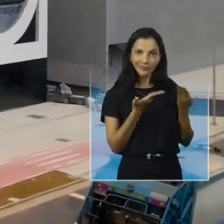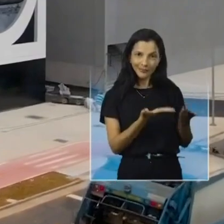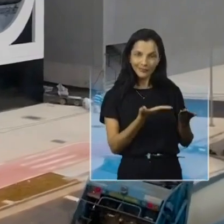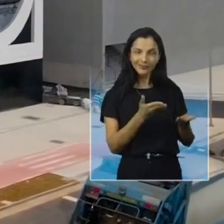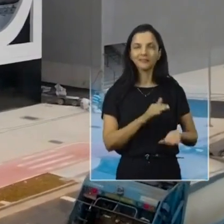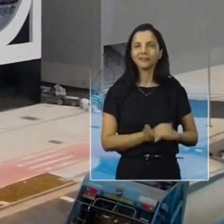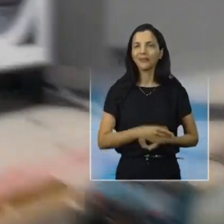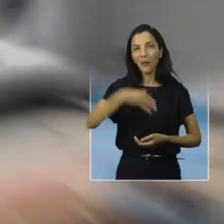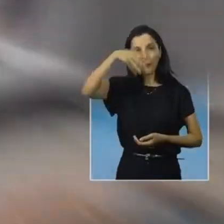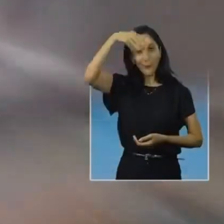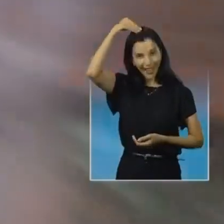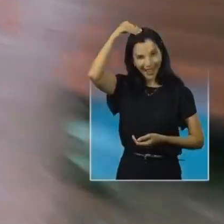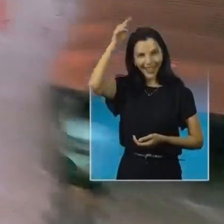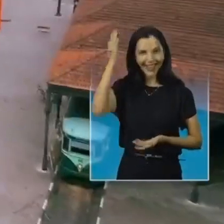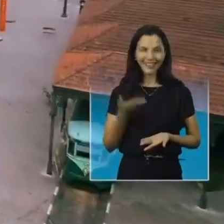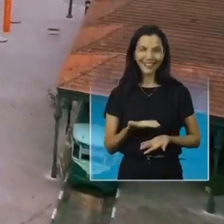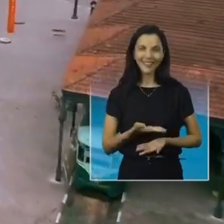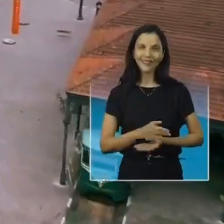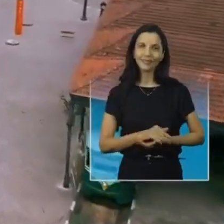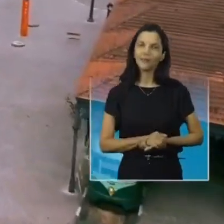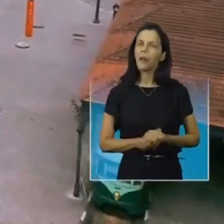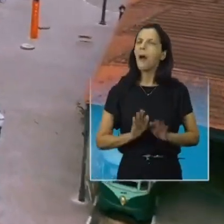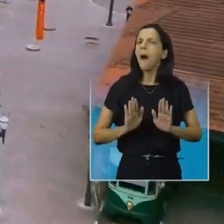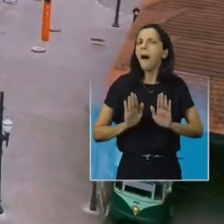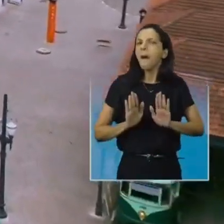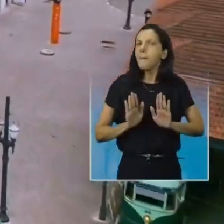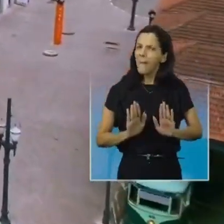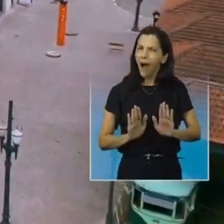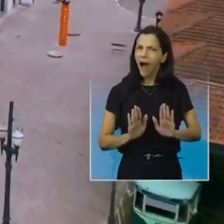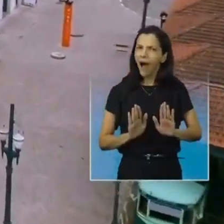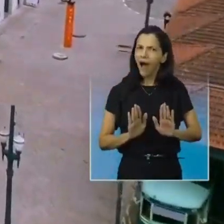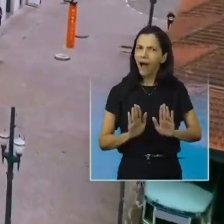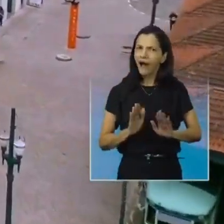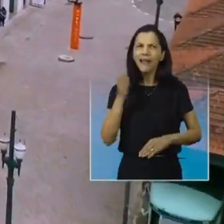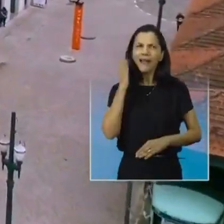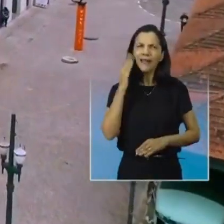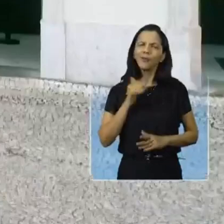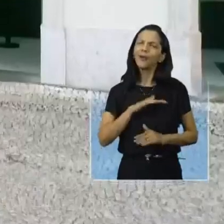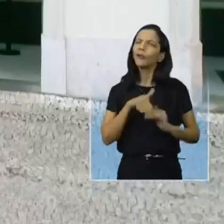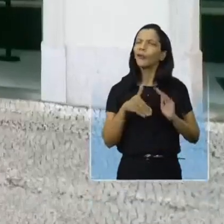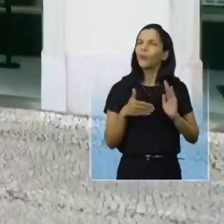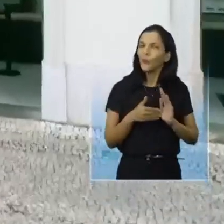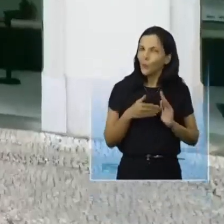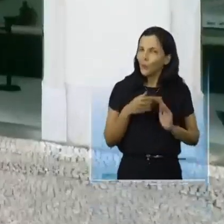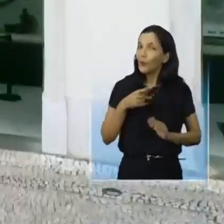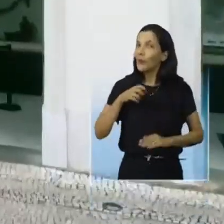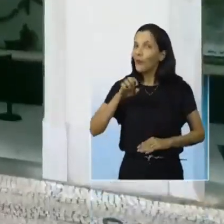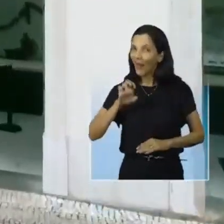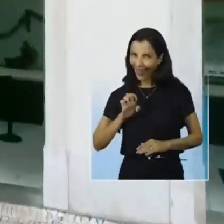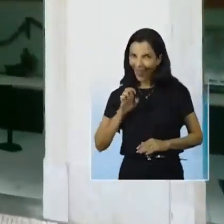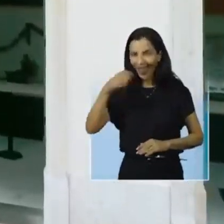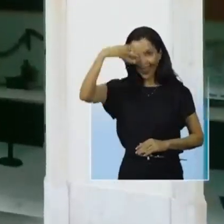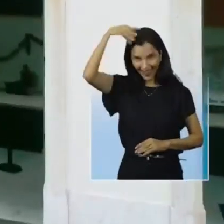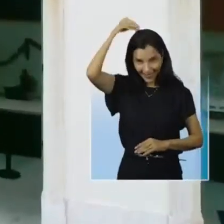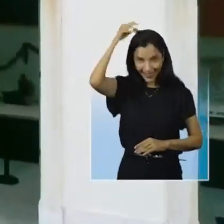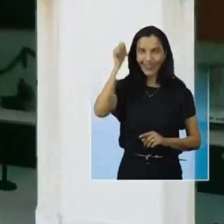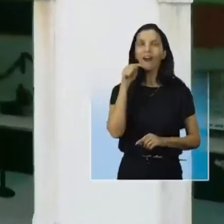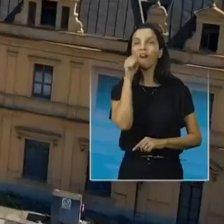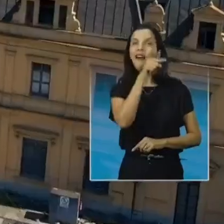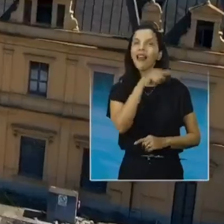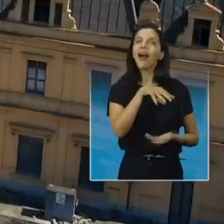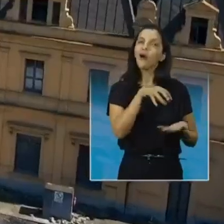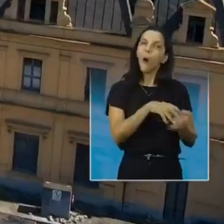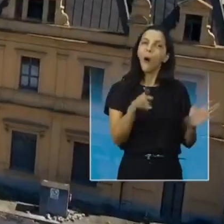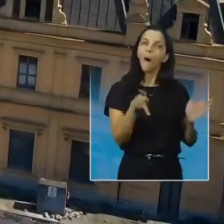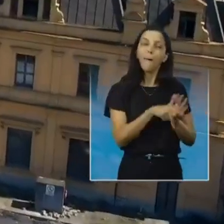cidade e Pelé. Mas quem quer saber tudo da vida do rei do futebol, vai até o Museu Pelé, no